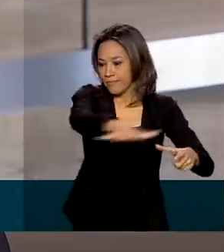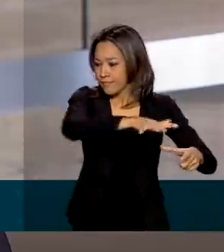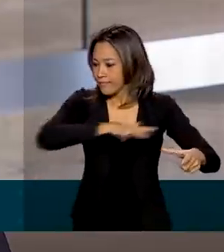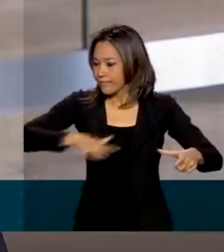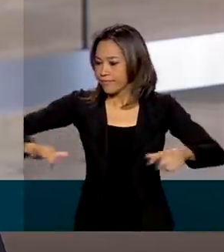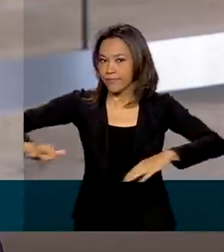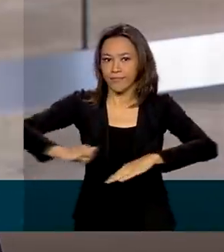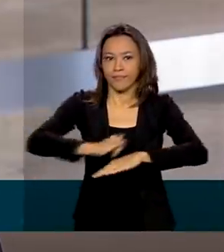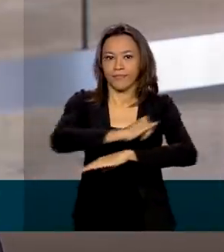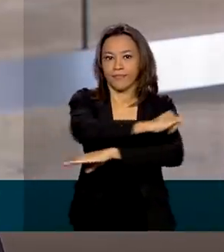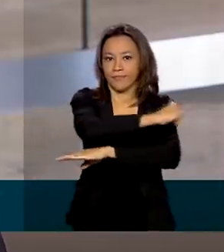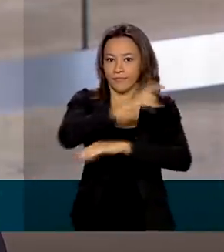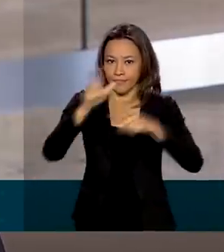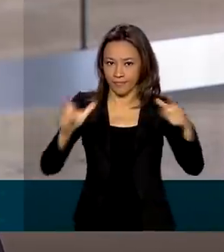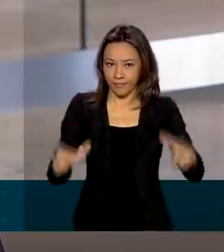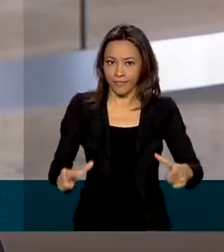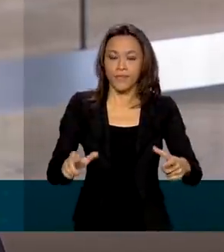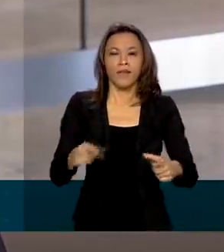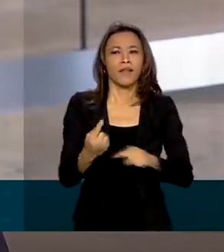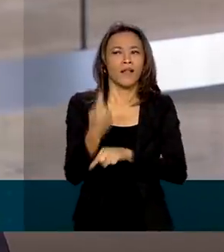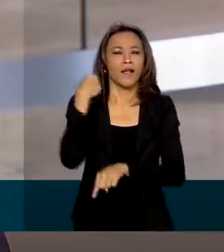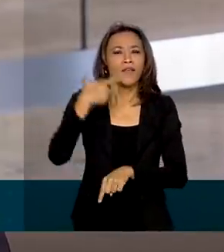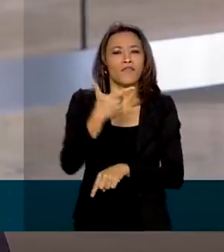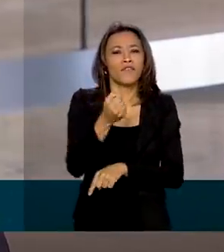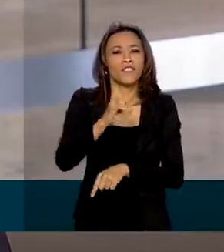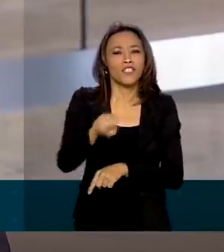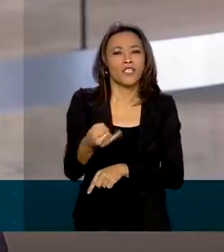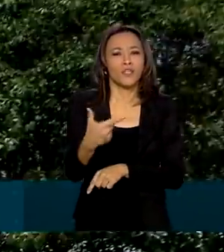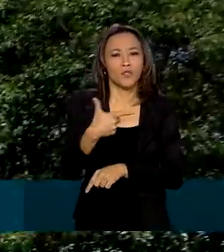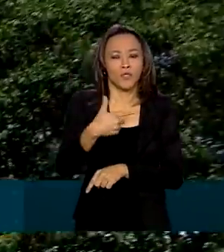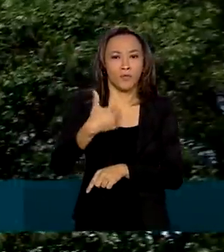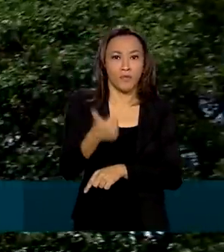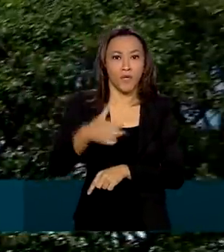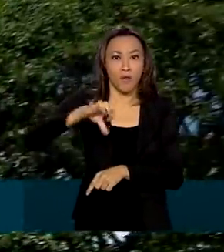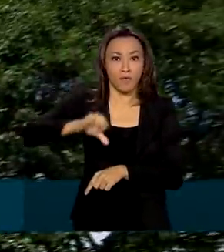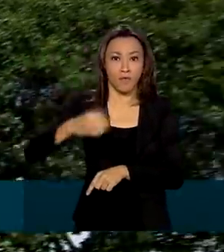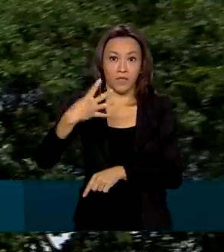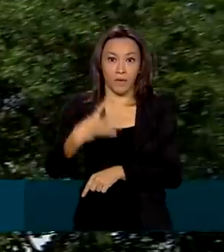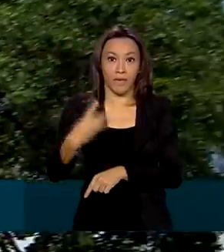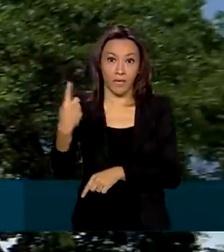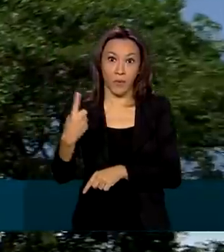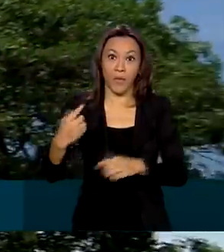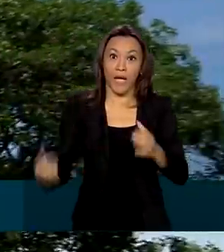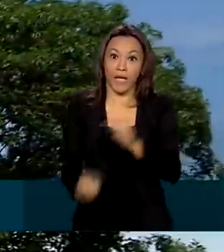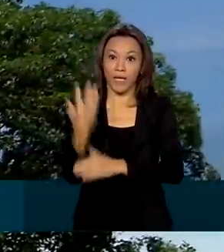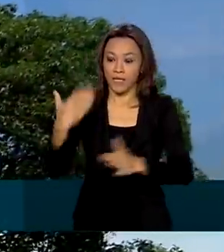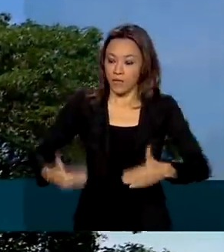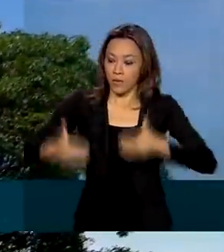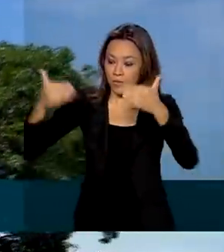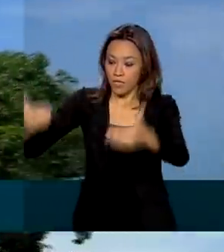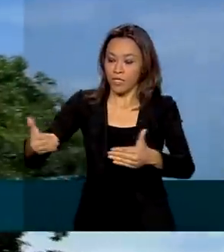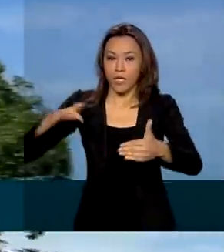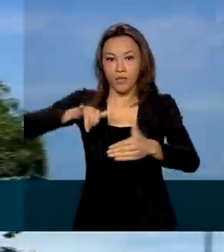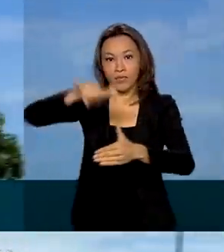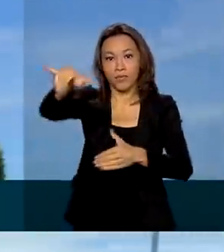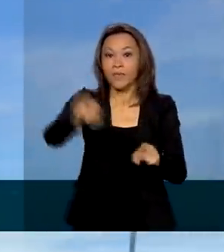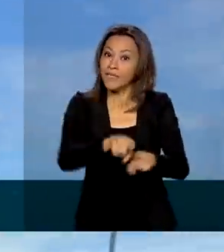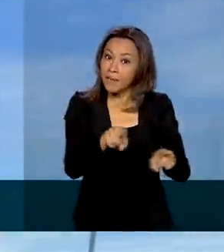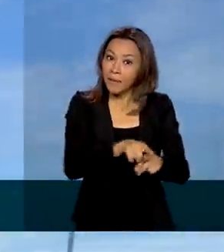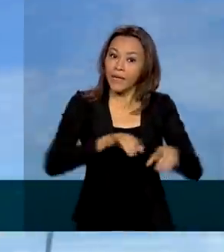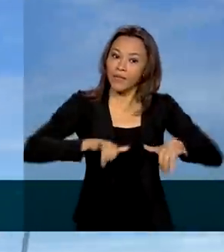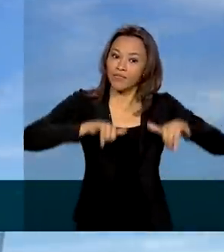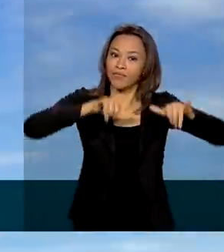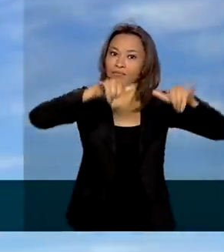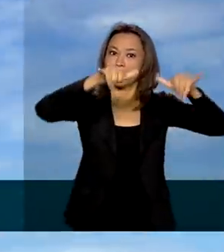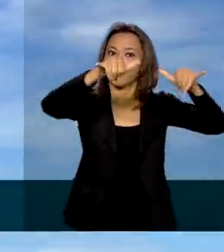criação, em 20 de janeiro de 1941, do Ministério da Aeronáutica e também da Força Aérea Brasileira, que tem a missão de